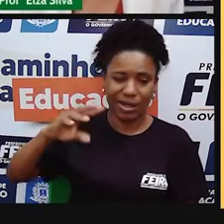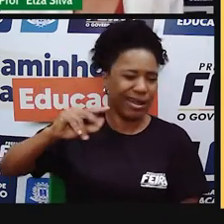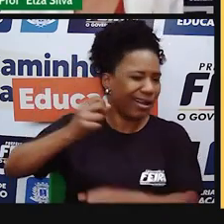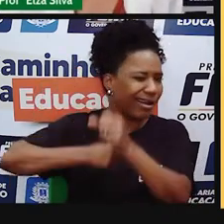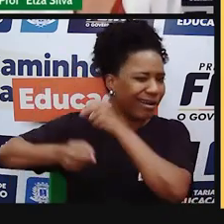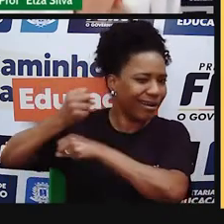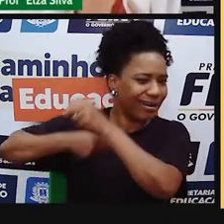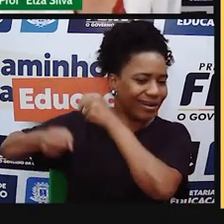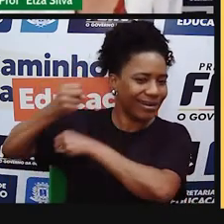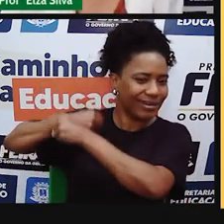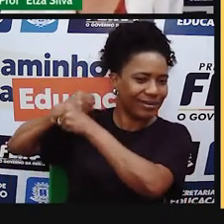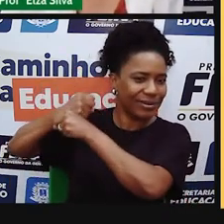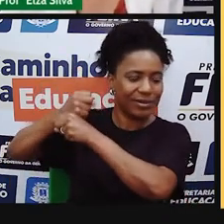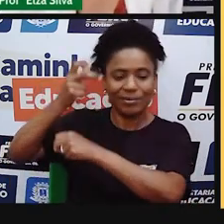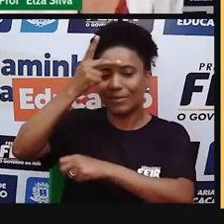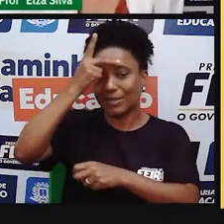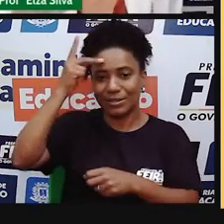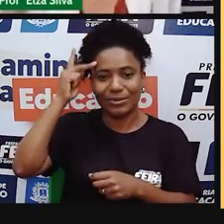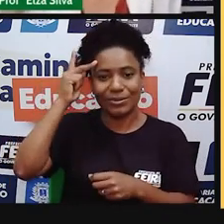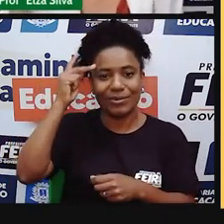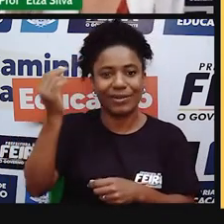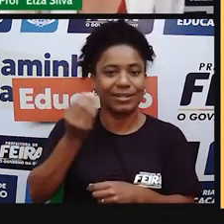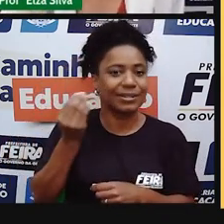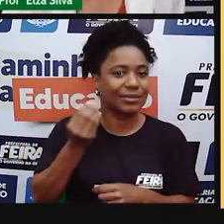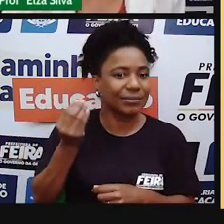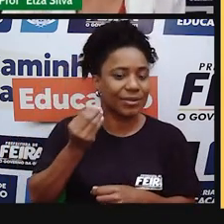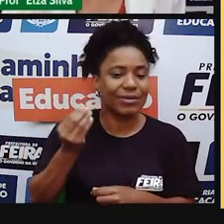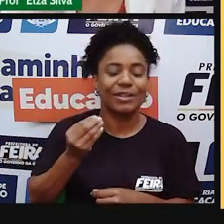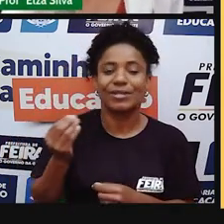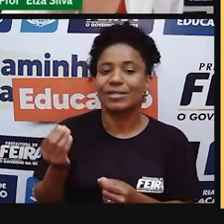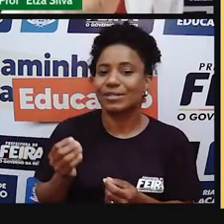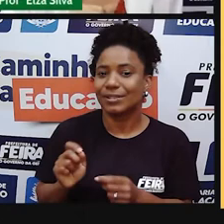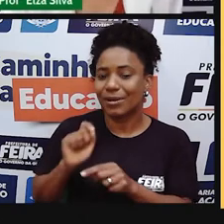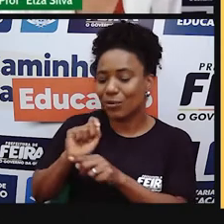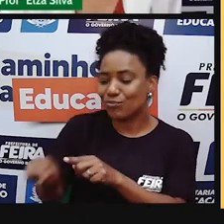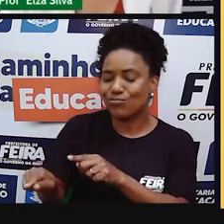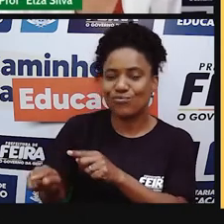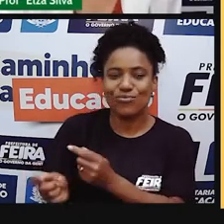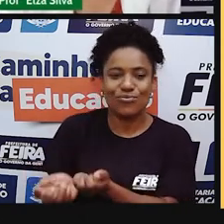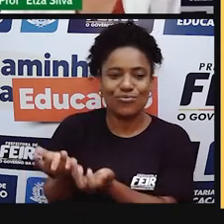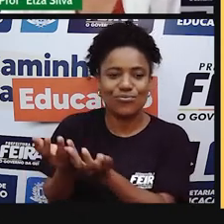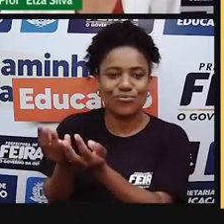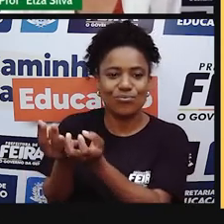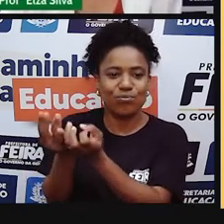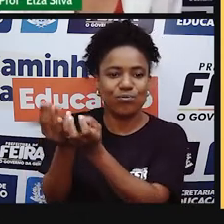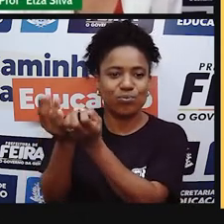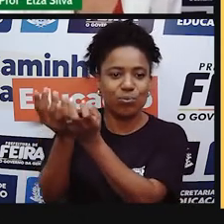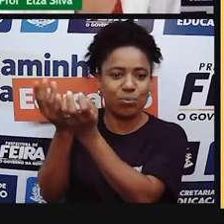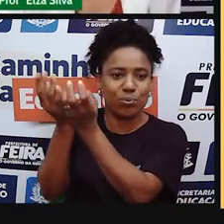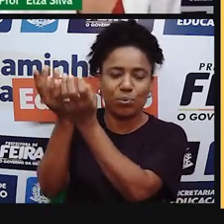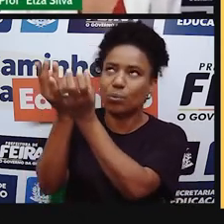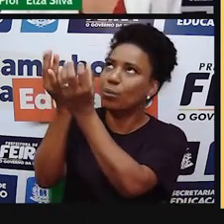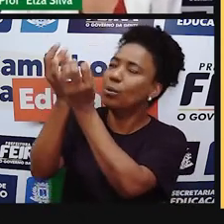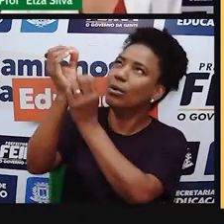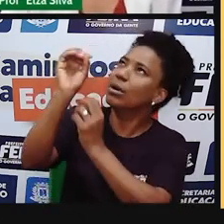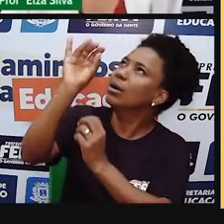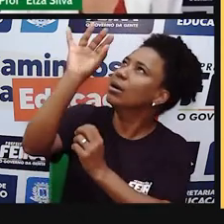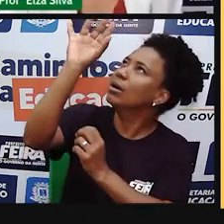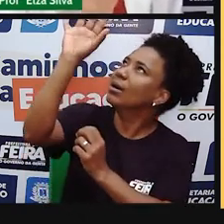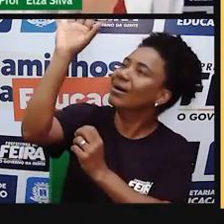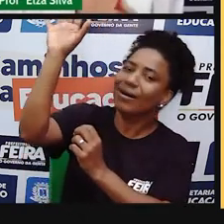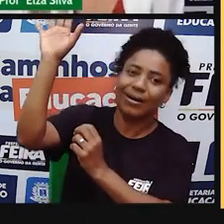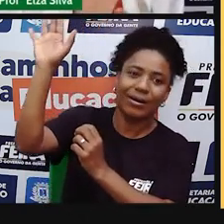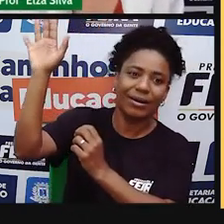de anos, os homens mandavam sinais de fumaça, vocês já devem ter visto isso nos filmes, para se comunicar